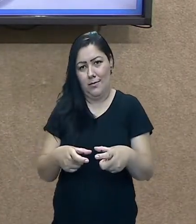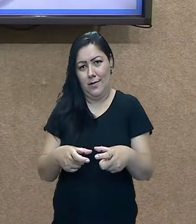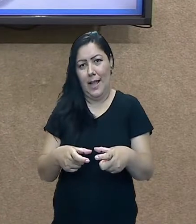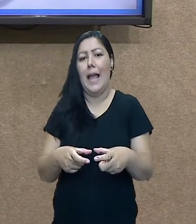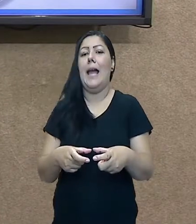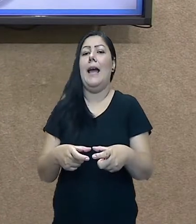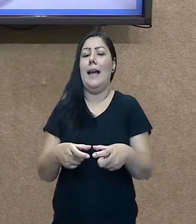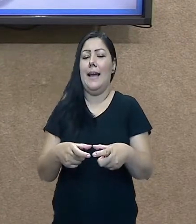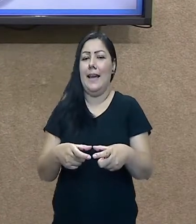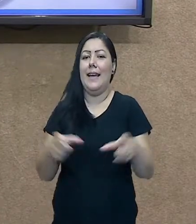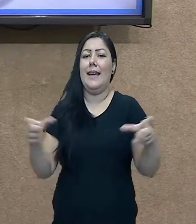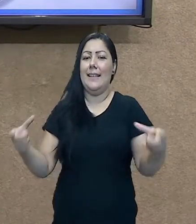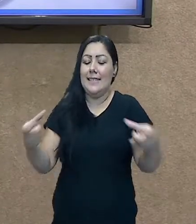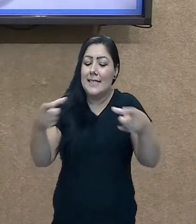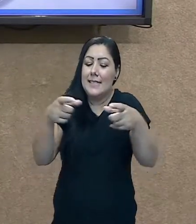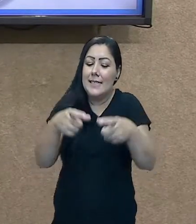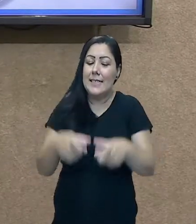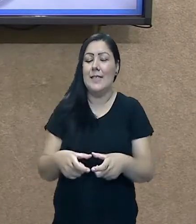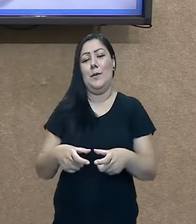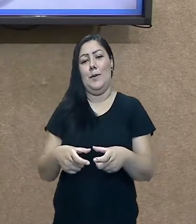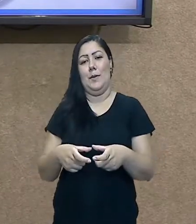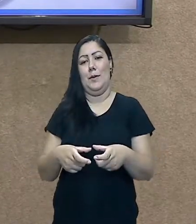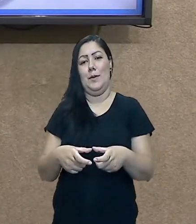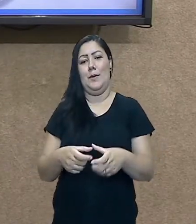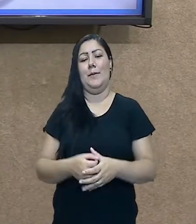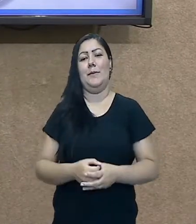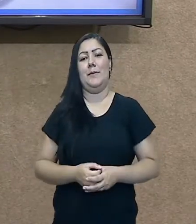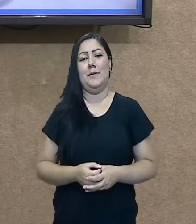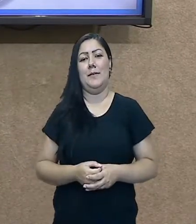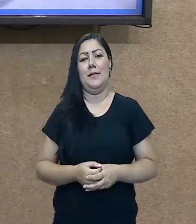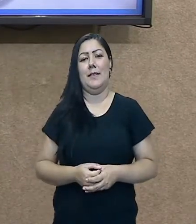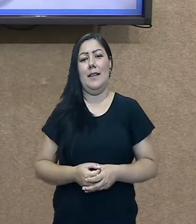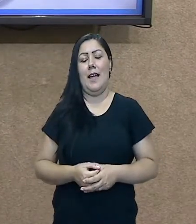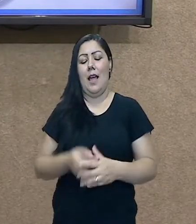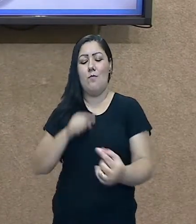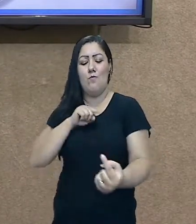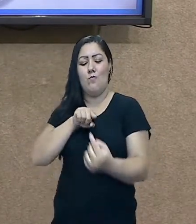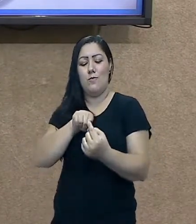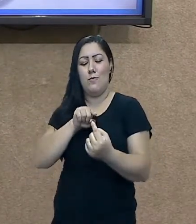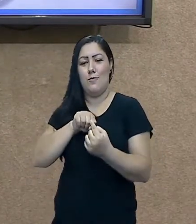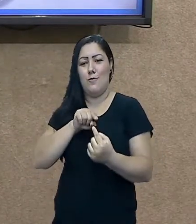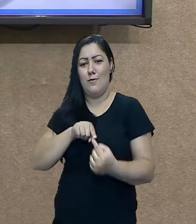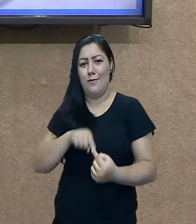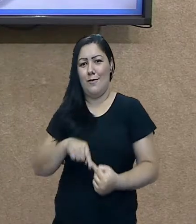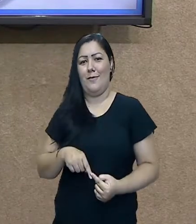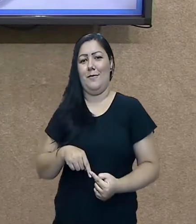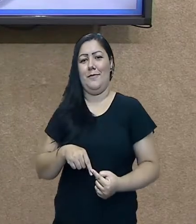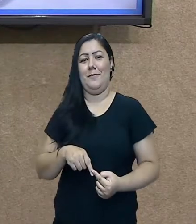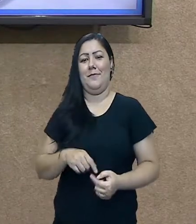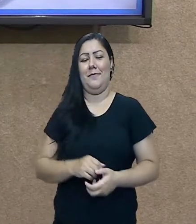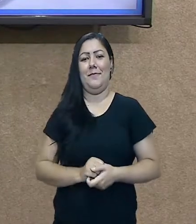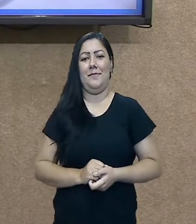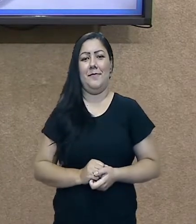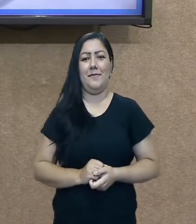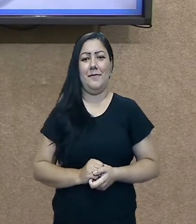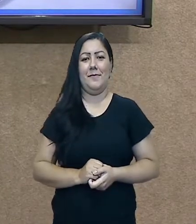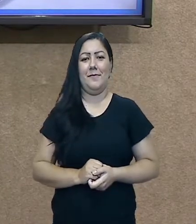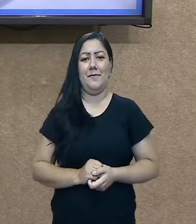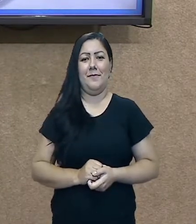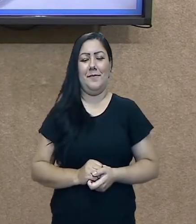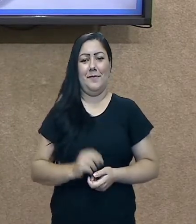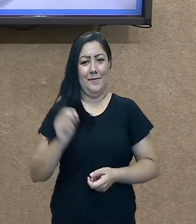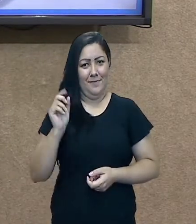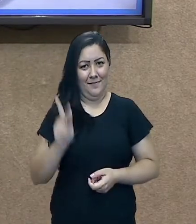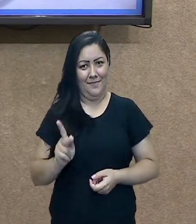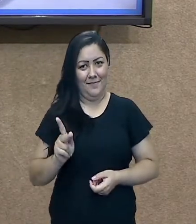daquilo que é micro. Já é a minha identificação com o local. Tranquilo?